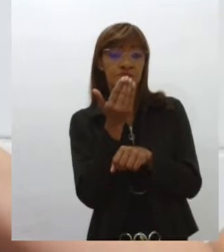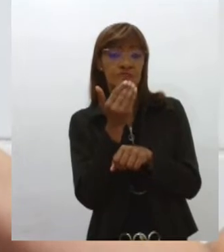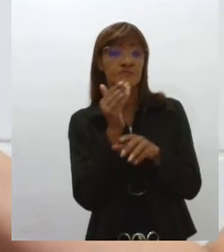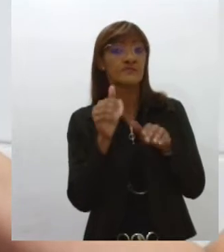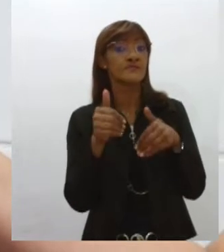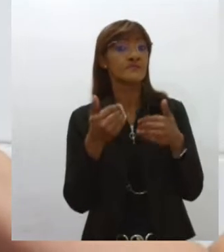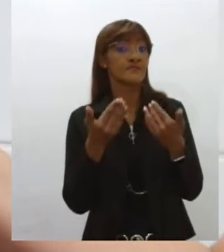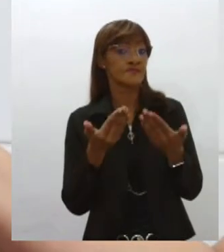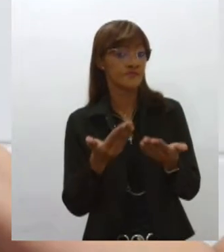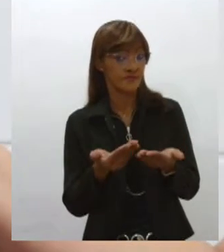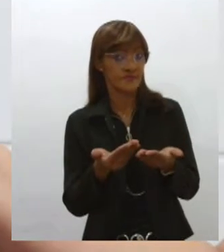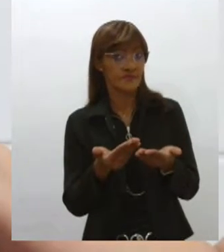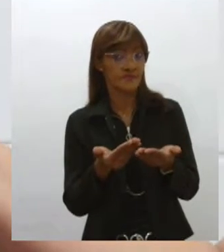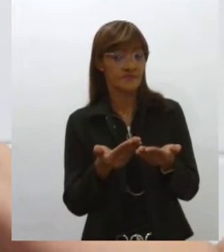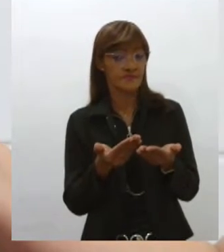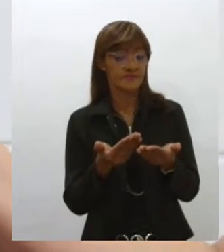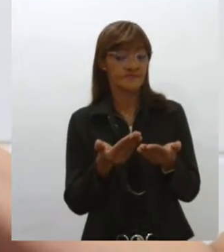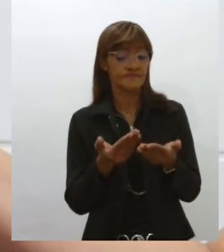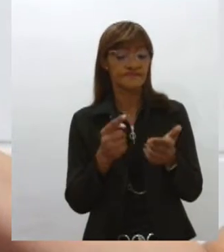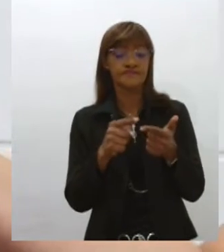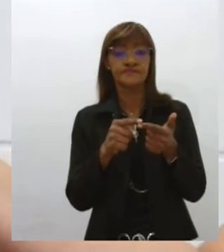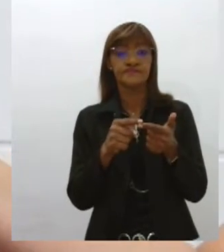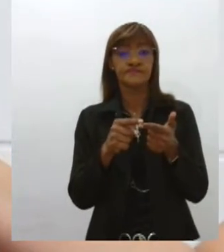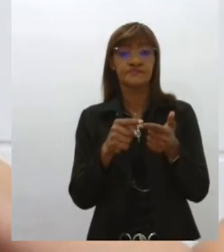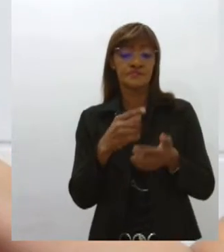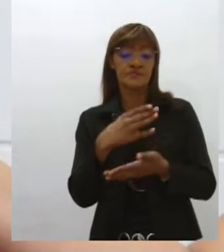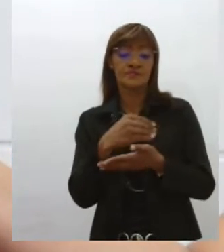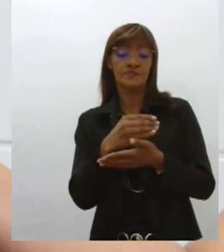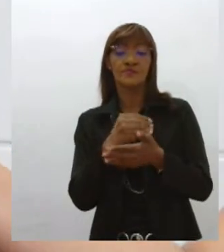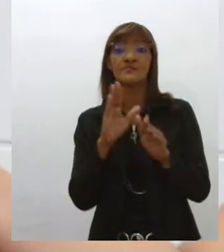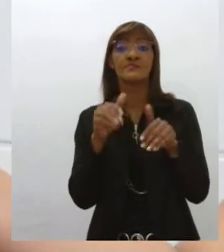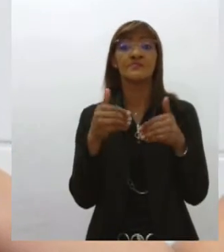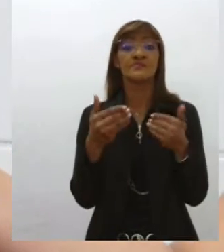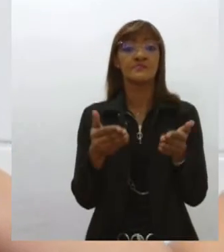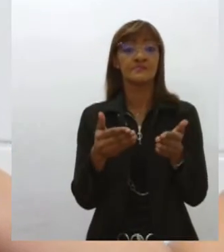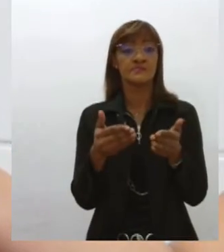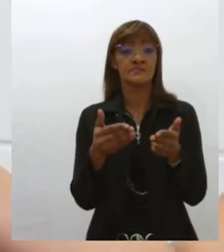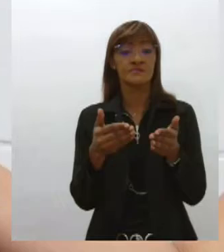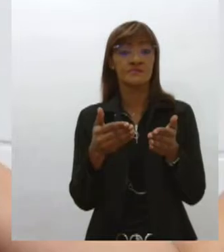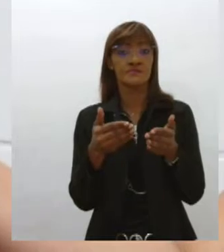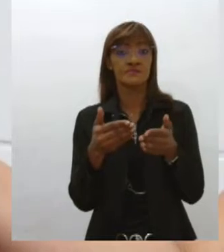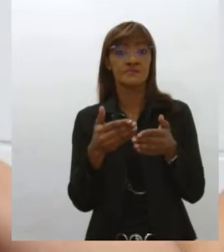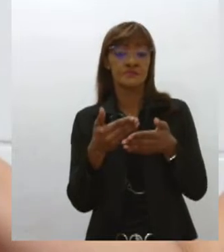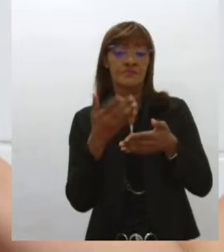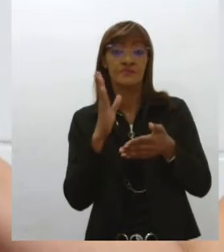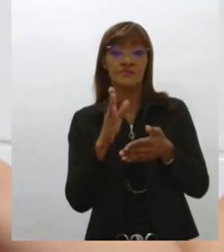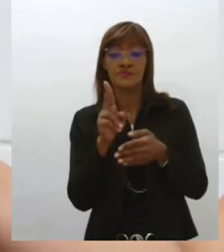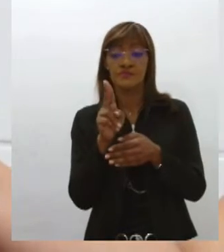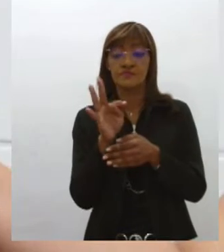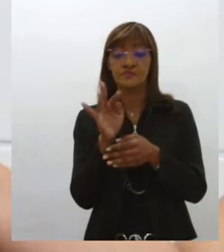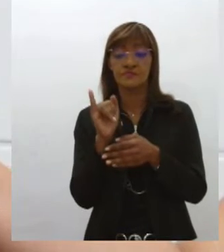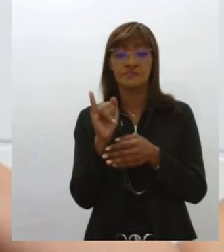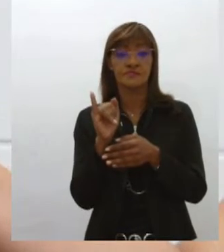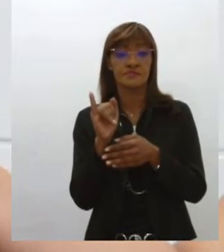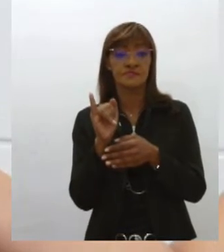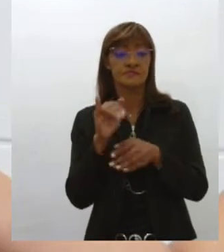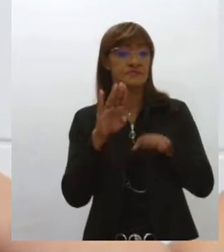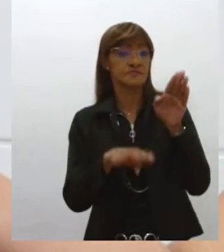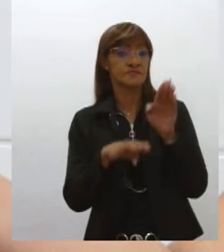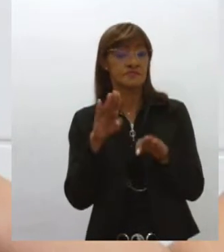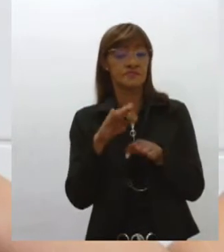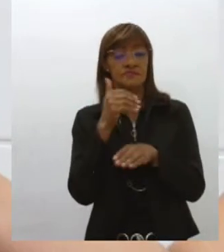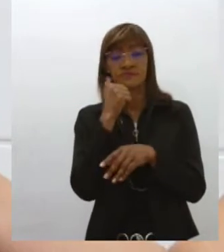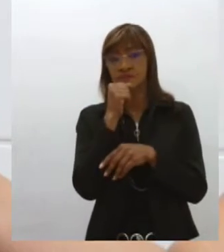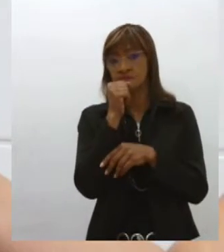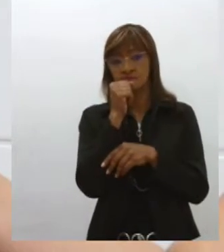vai tomar? Que leite é esse que o bebê vai tomar quando ele estiver dentro de uma UTI? Onde a mãe, muitas vezes, está impossibilitada